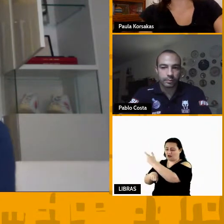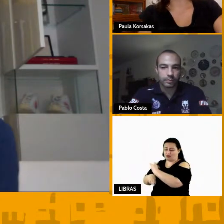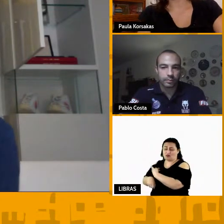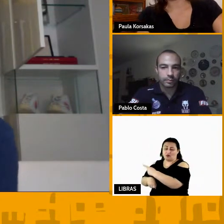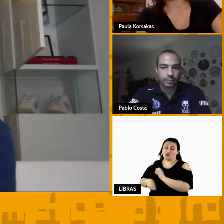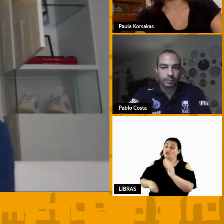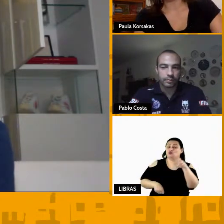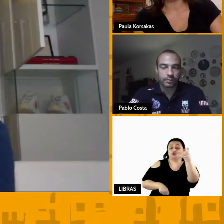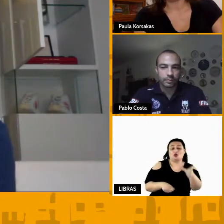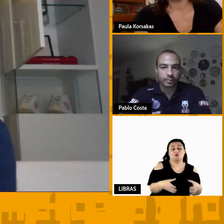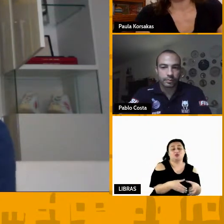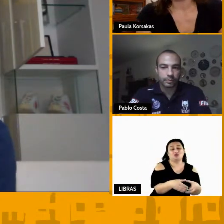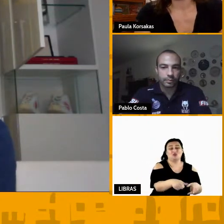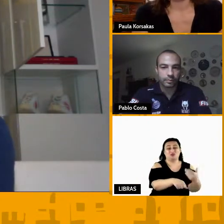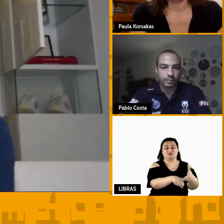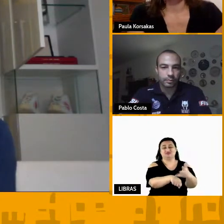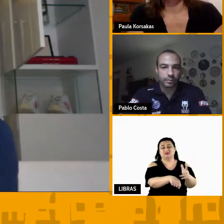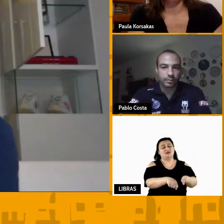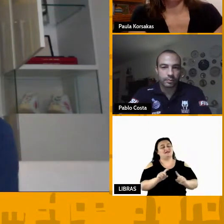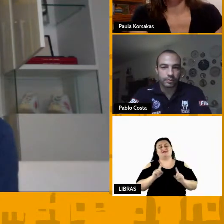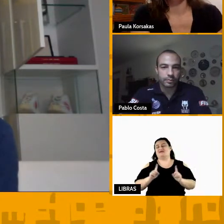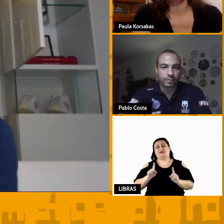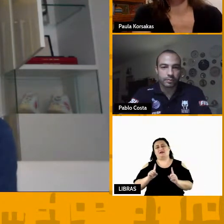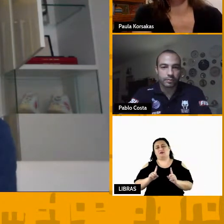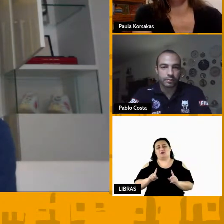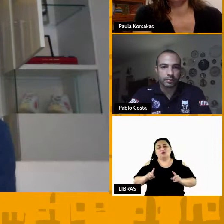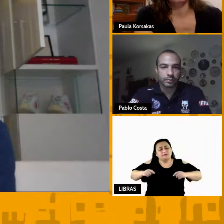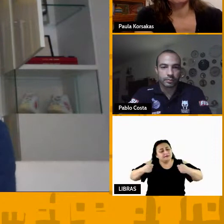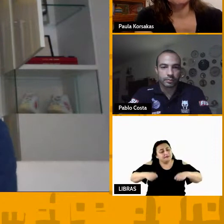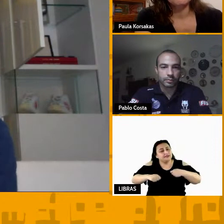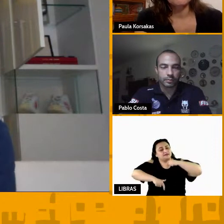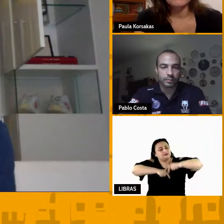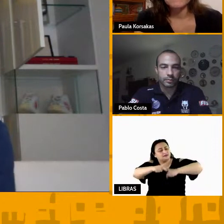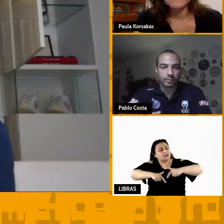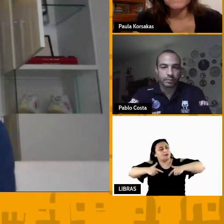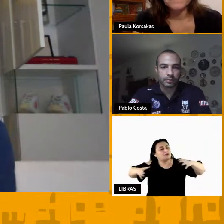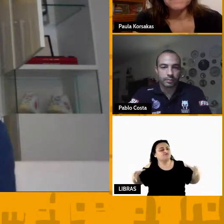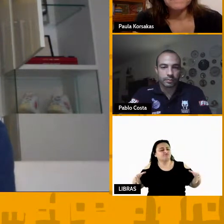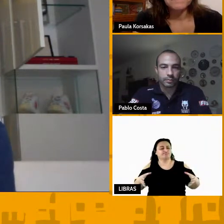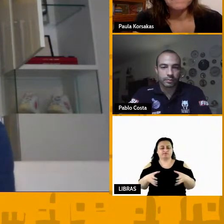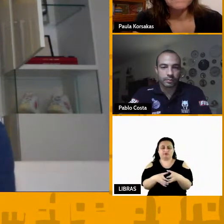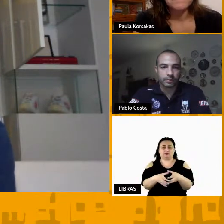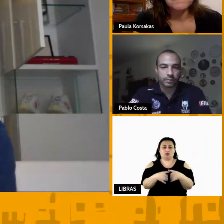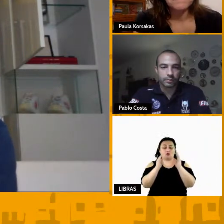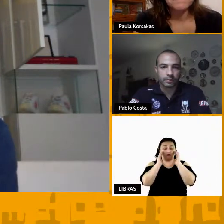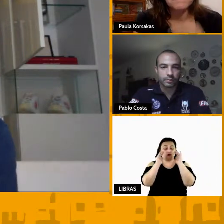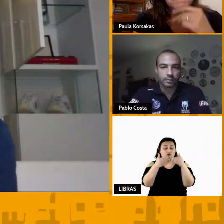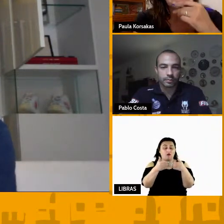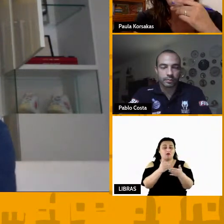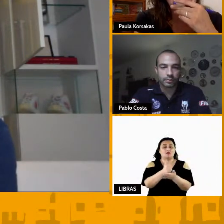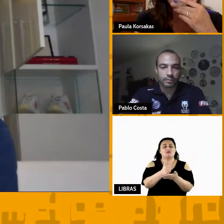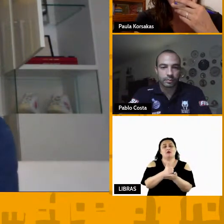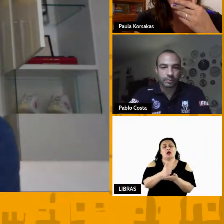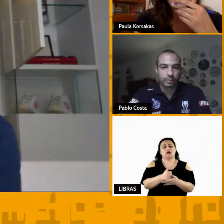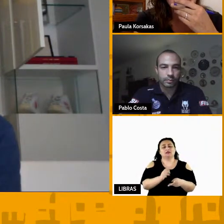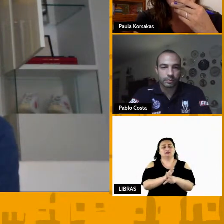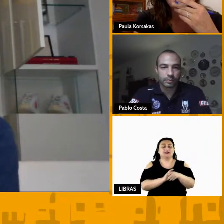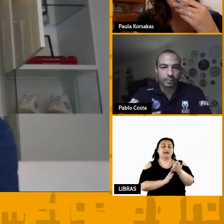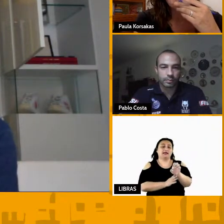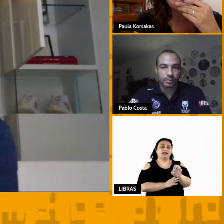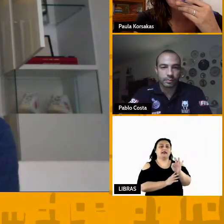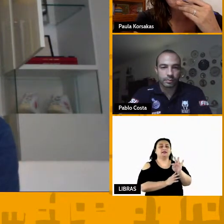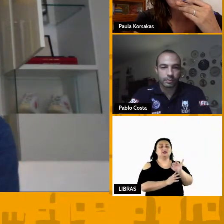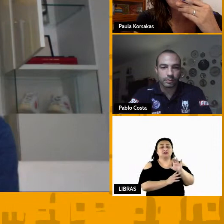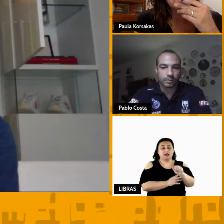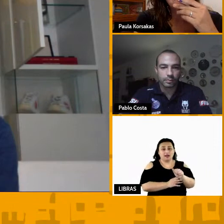jogadores não isso não tem que ser nós temos que trabalhar sempre pautados nesse conceito ética e moral pelo